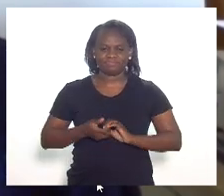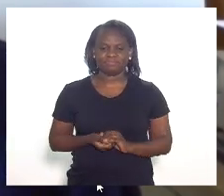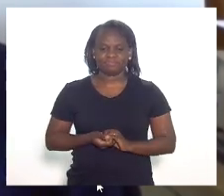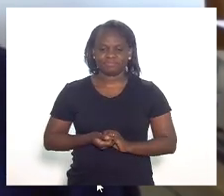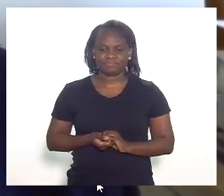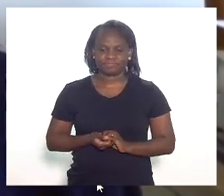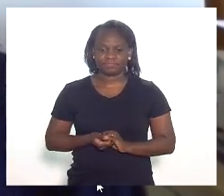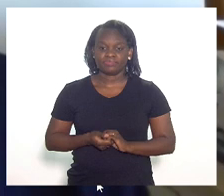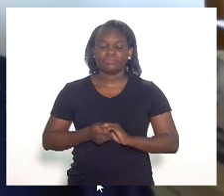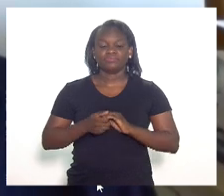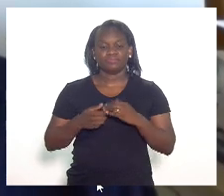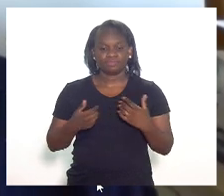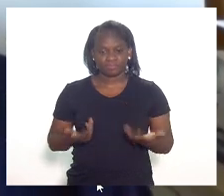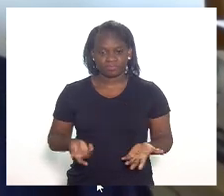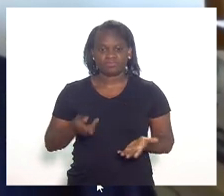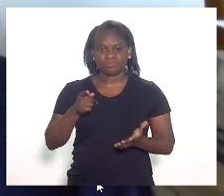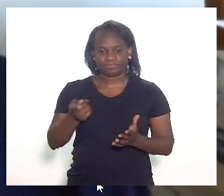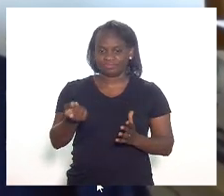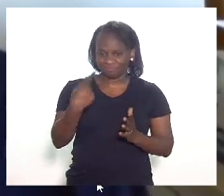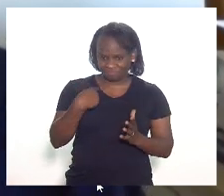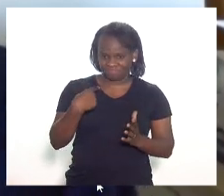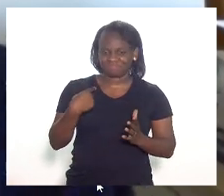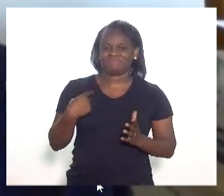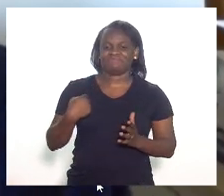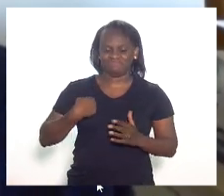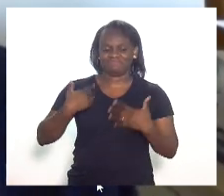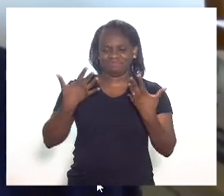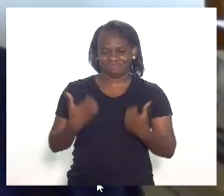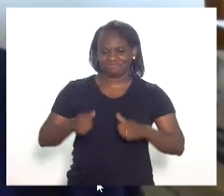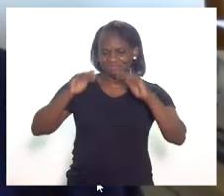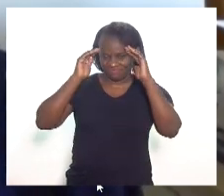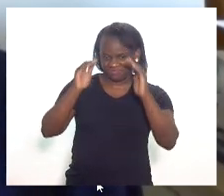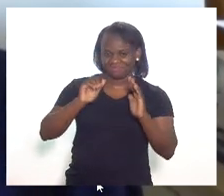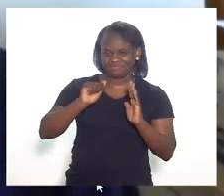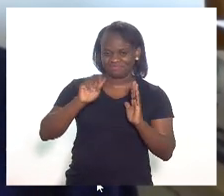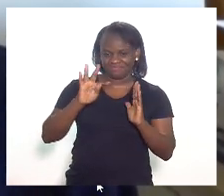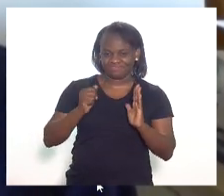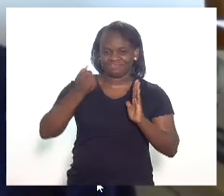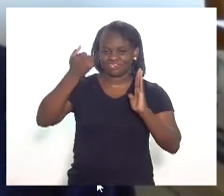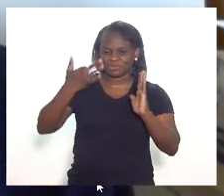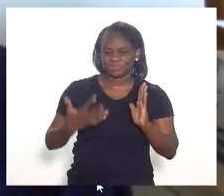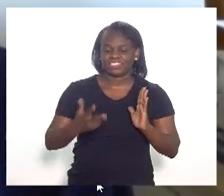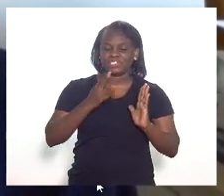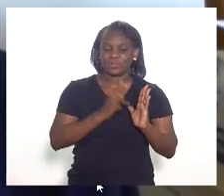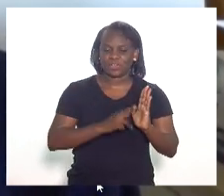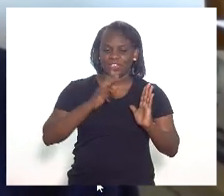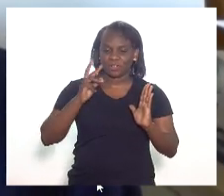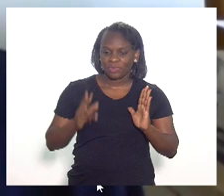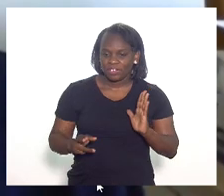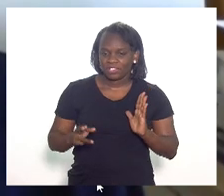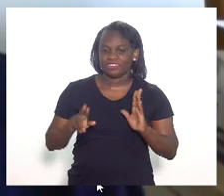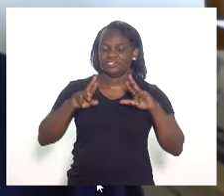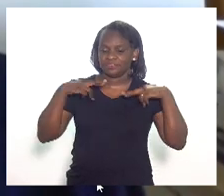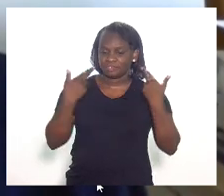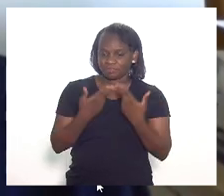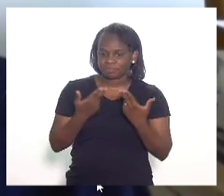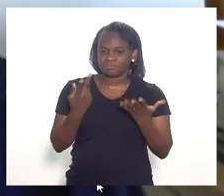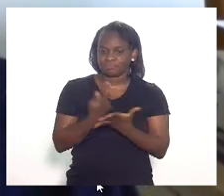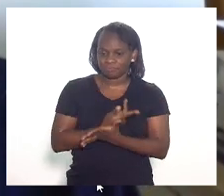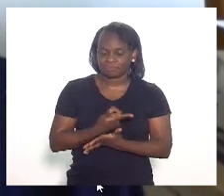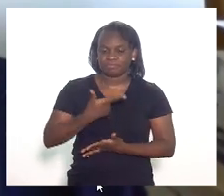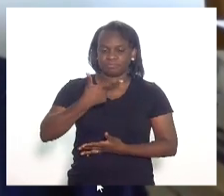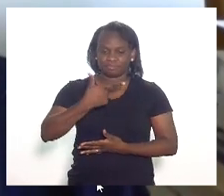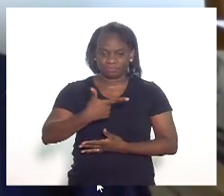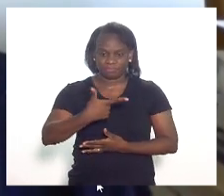Mas cumprindo a sua determinação, a ata reflete com exatidão o ocorrido na